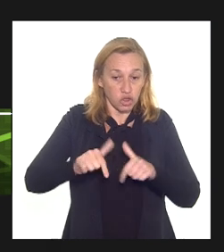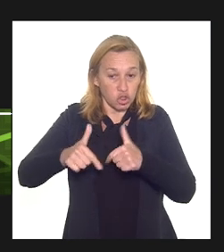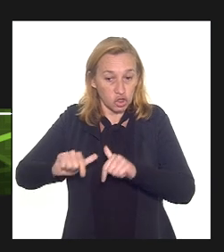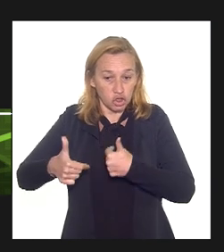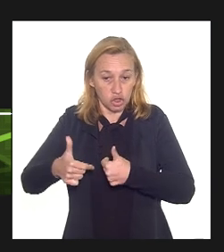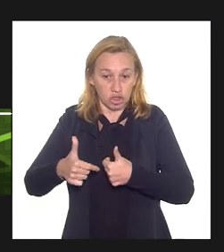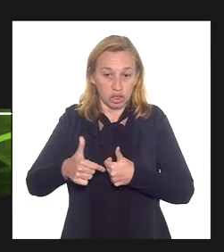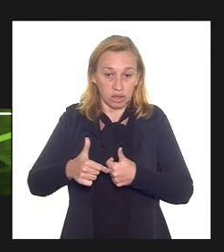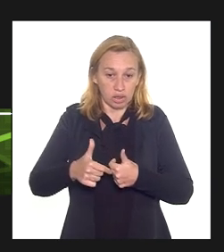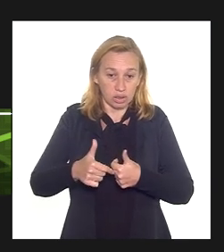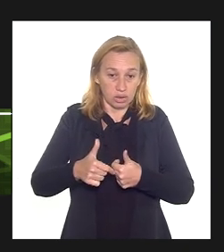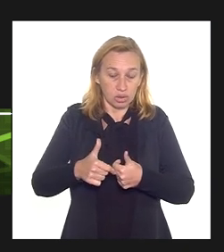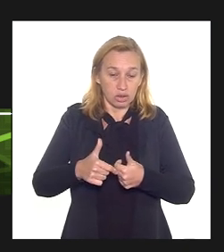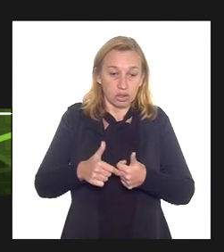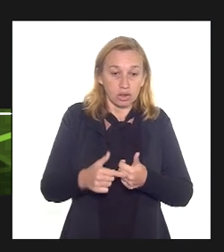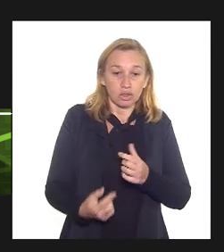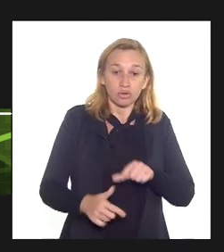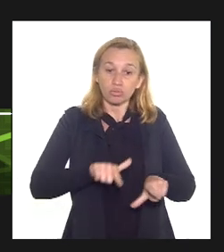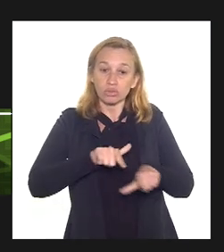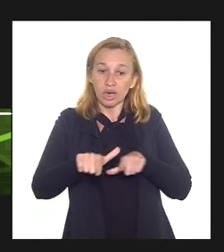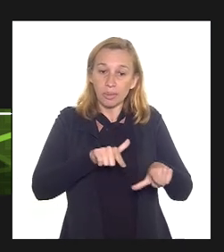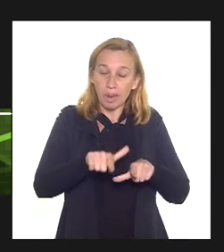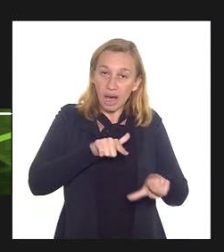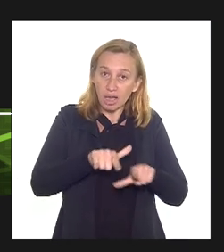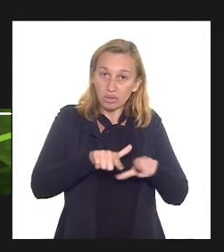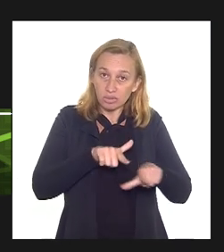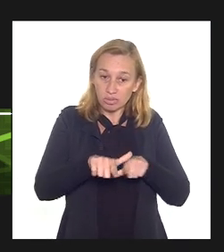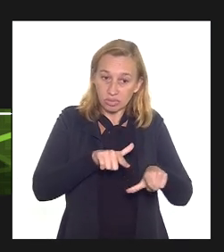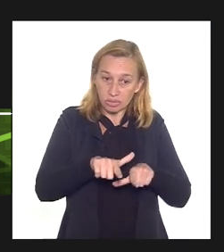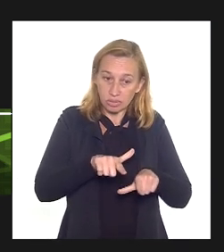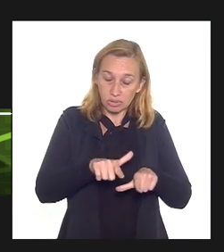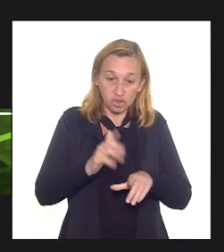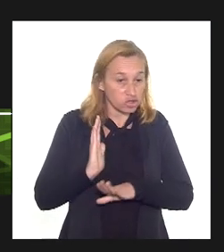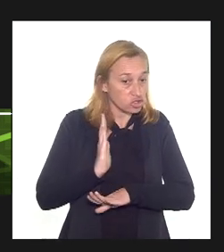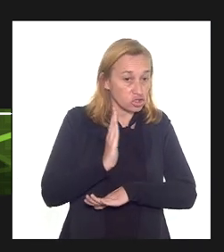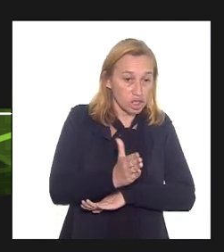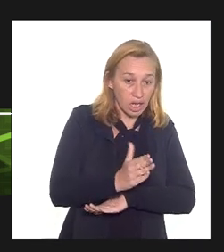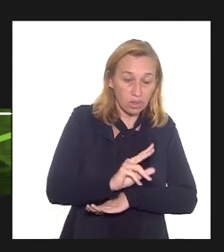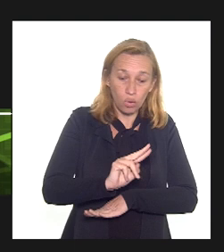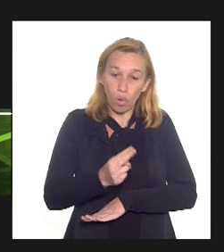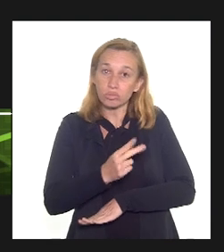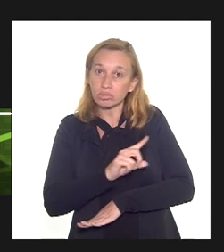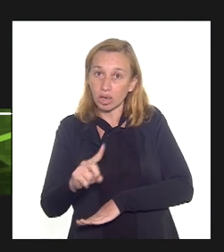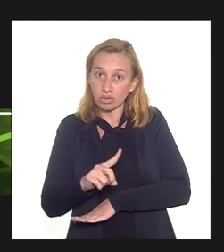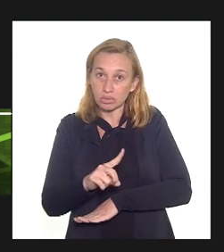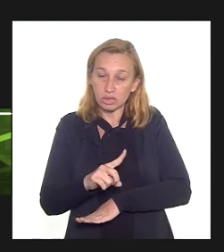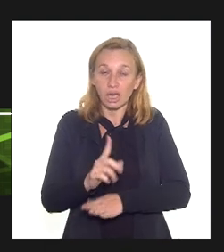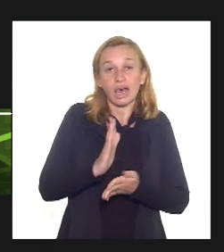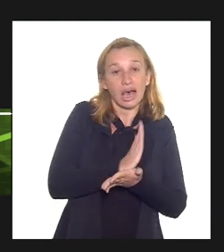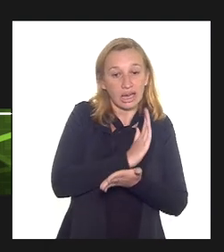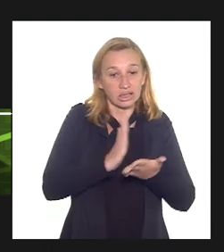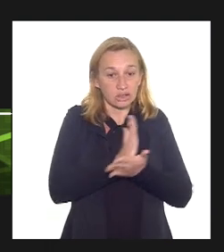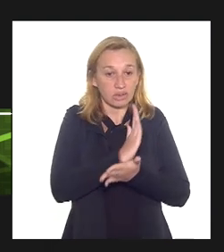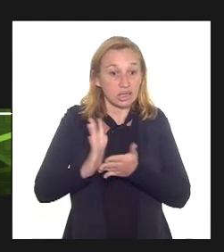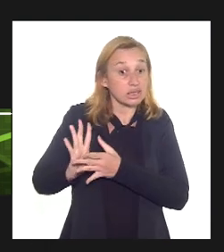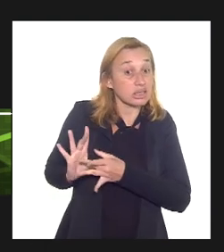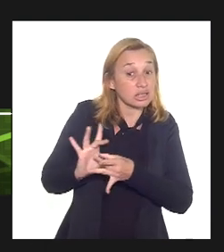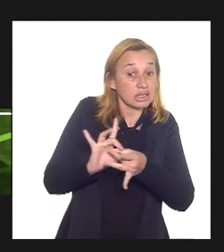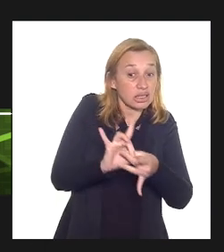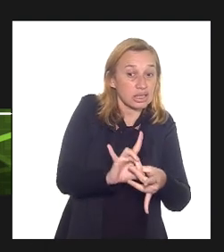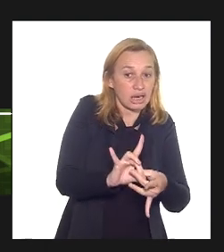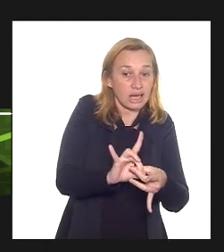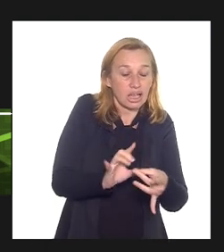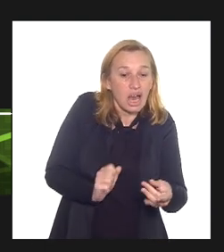aquisição de um serviço ou de um ativo direto ou indireto muitas vezes associados a